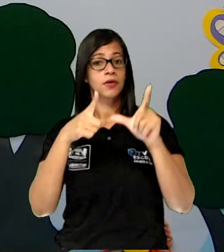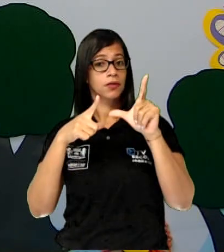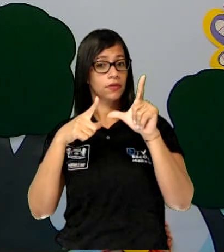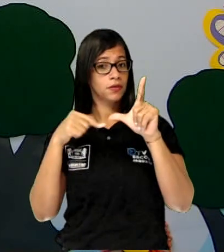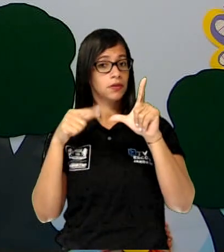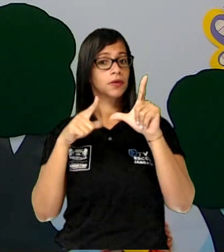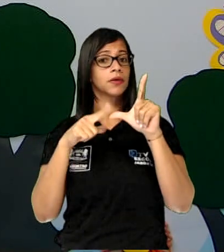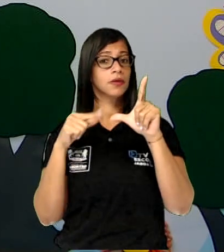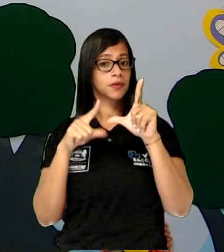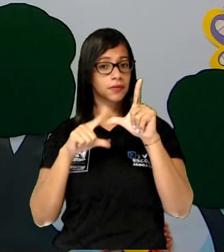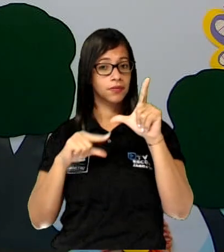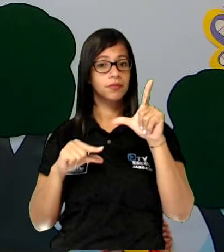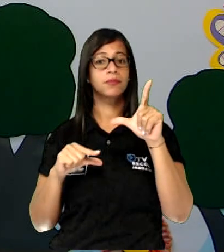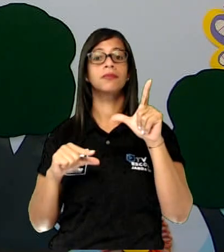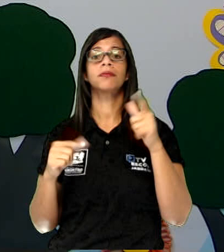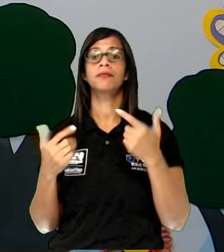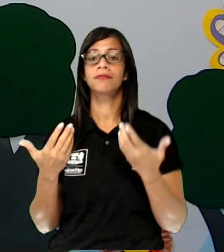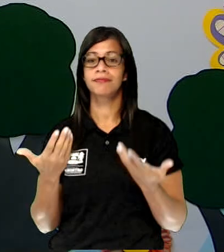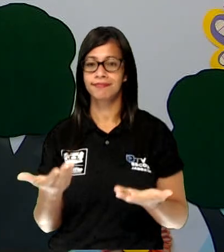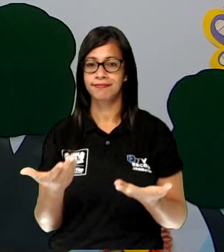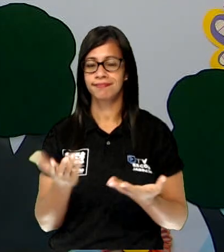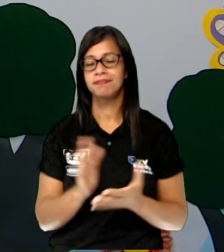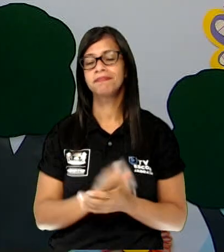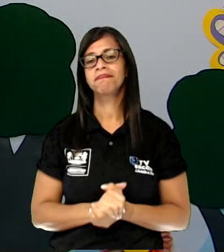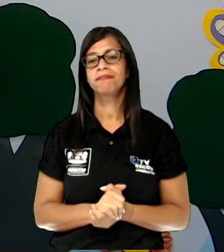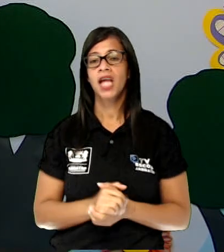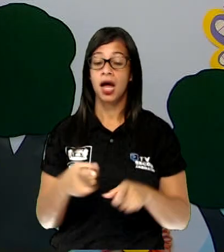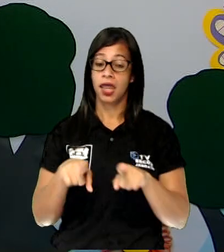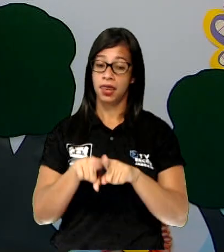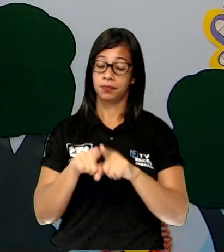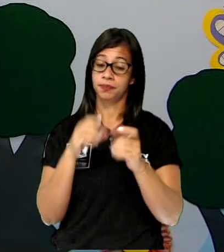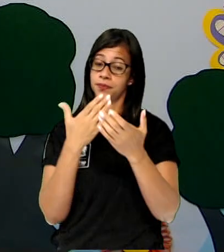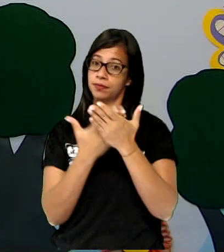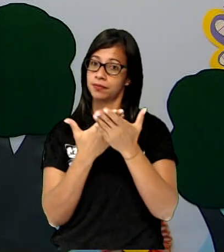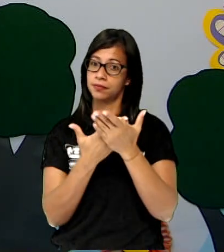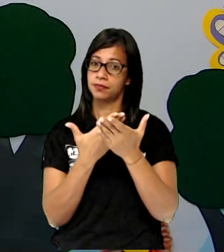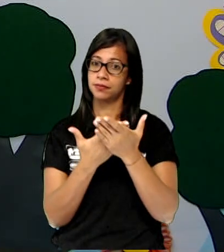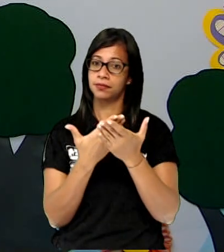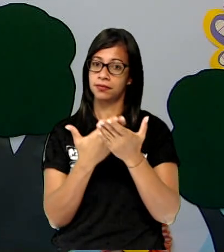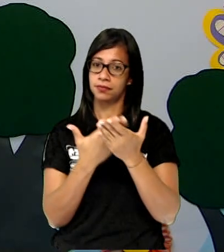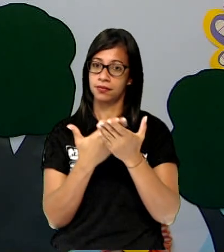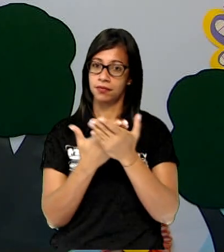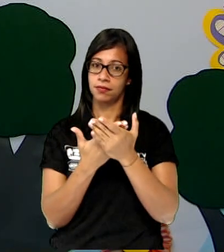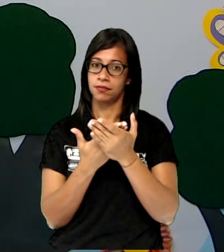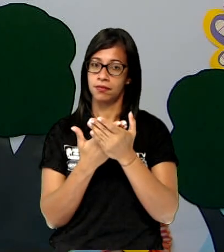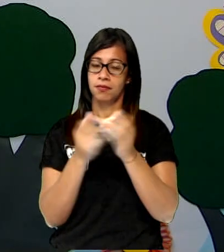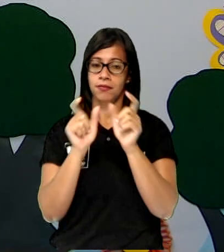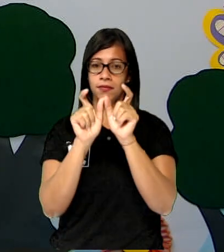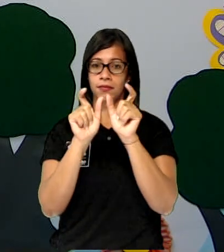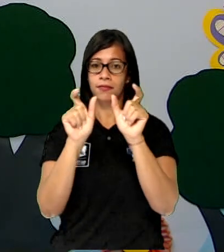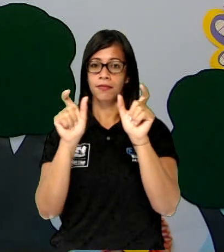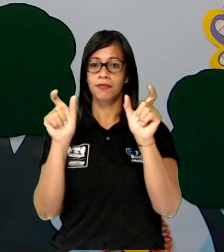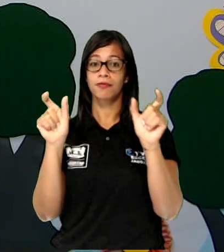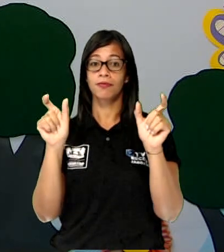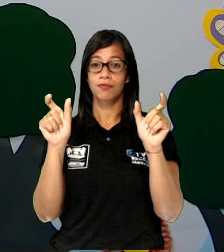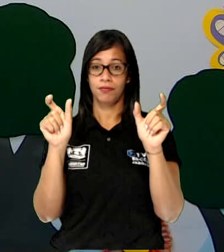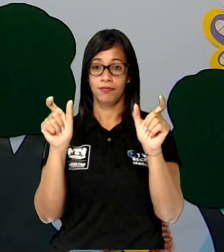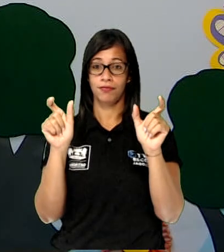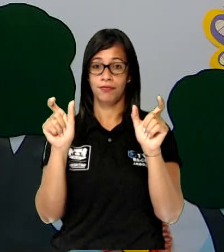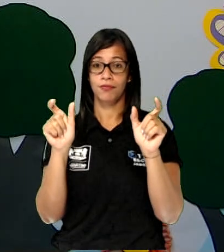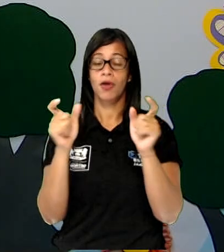quatro, não é mesmo? E por último, vamos estudar sobre a palavra que é o personagem principal da nossa história. O